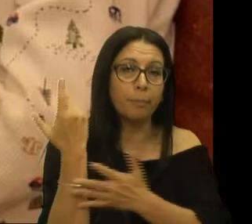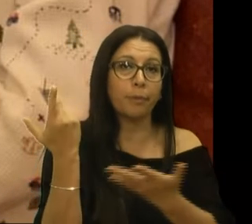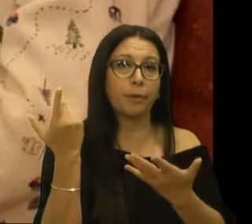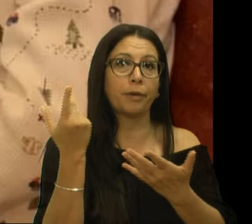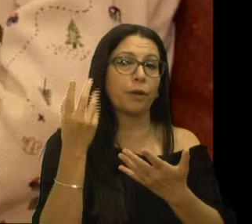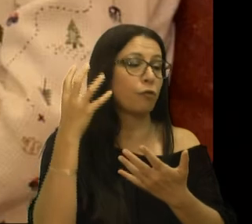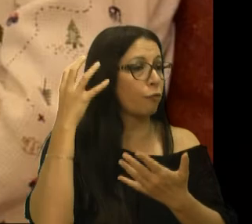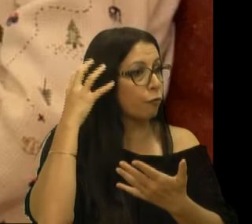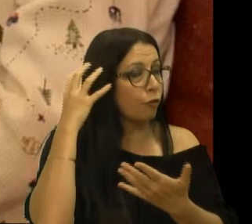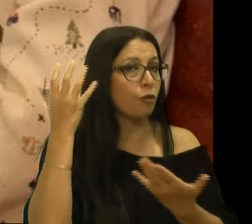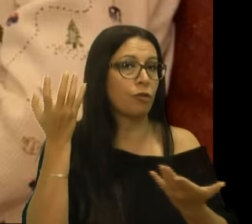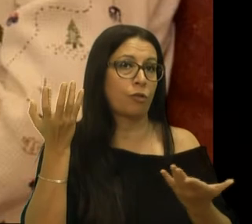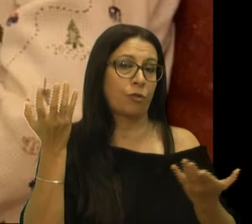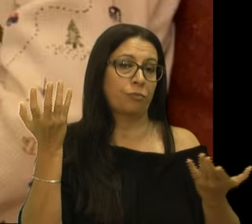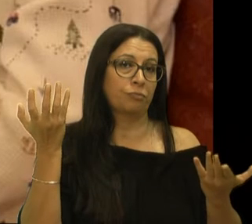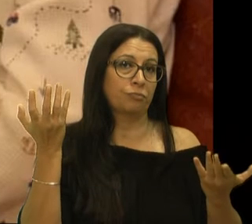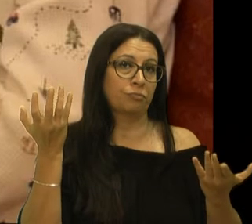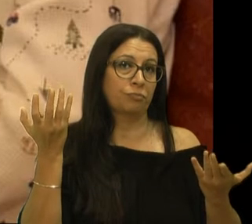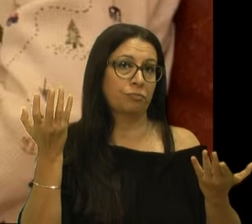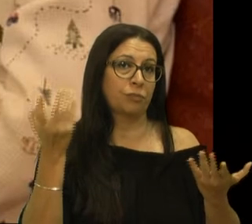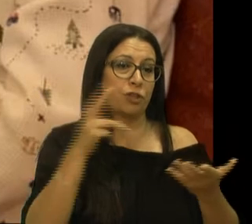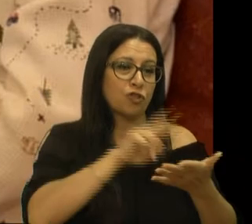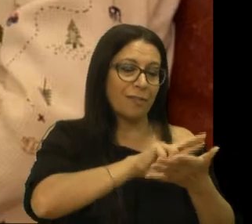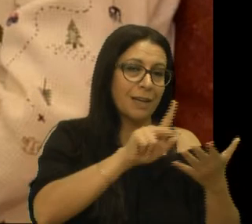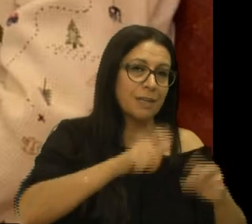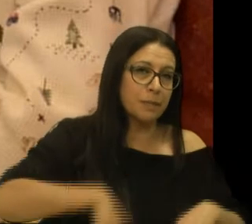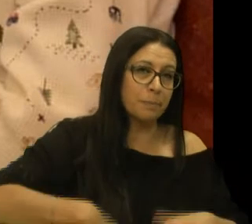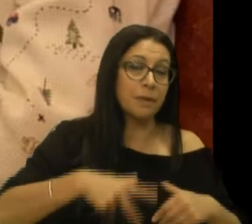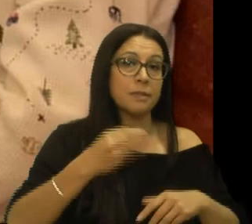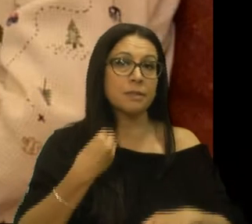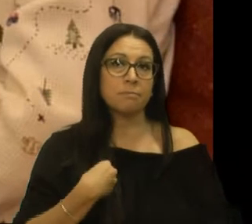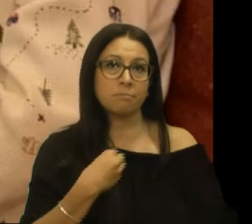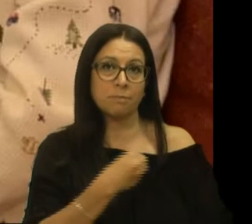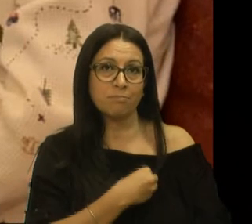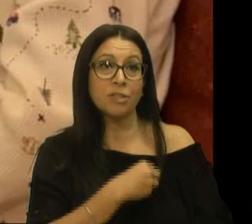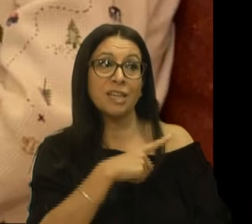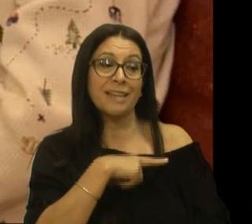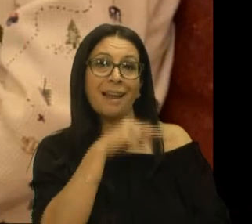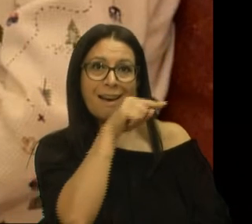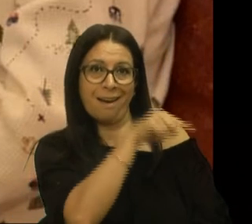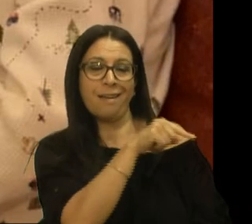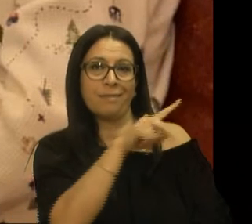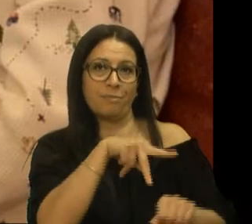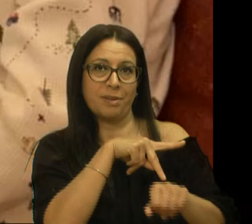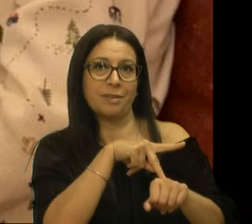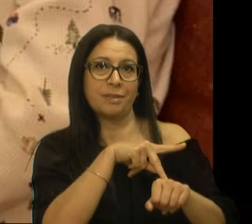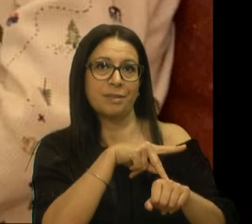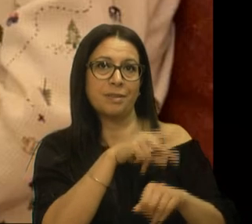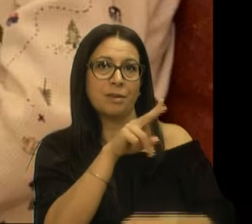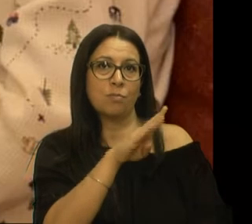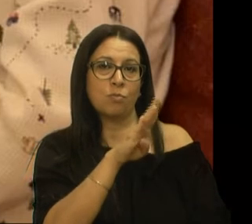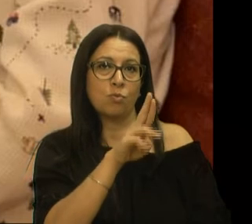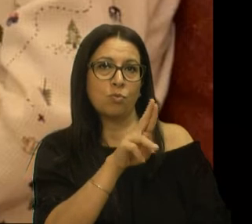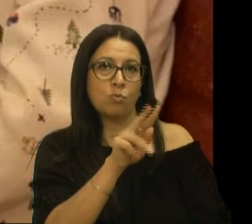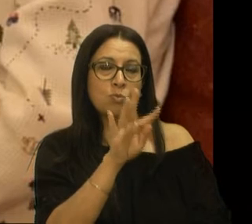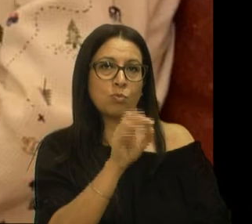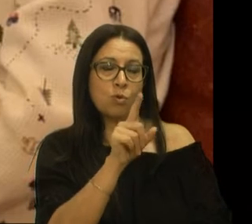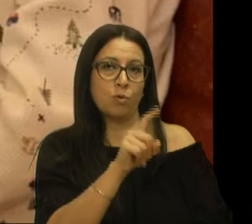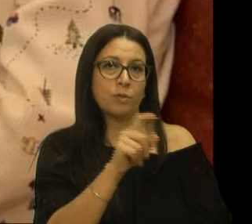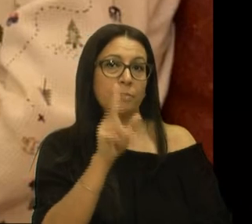a fono, várias despesas médicas que ele tem lá. A aplicação de Botox para poder